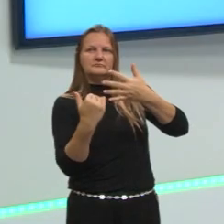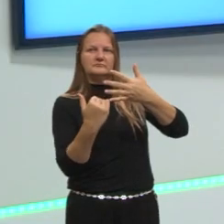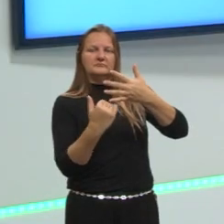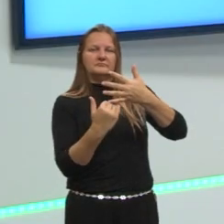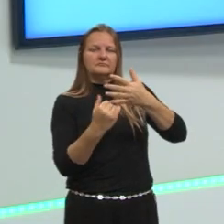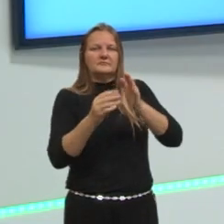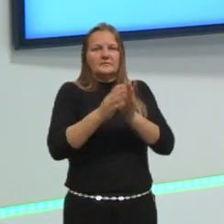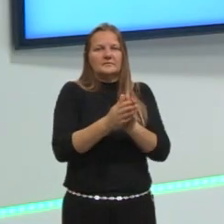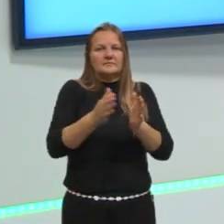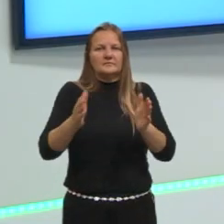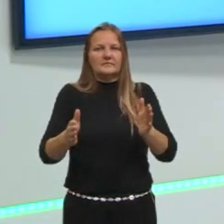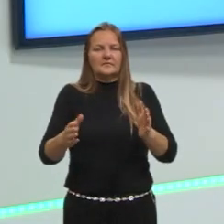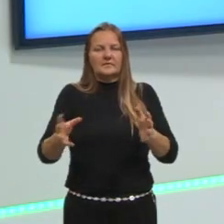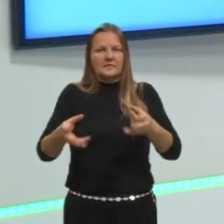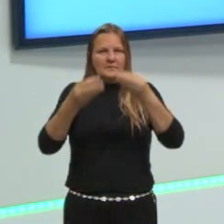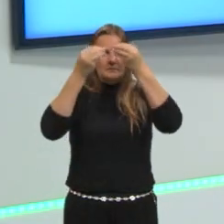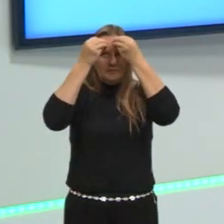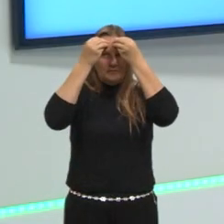memorização.